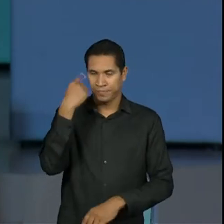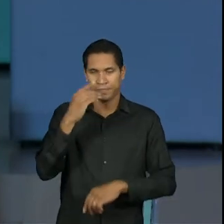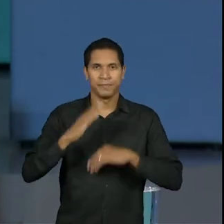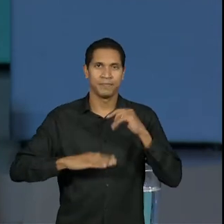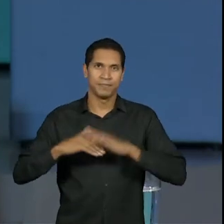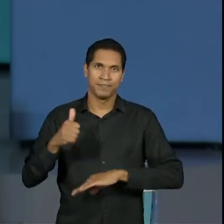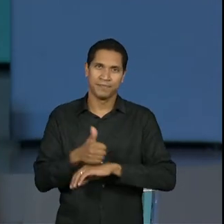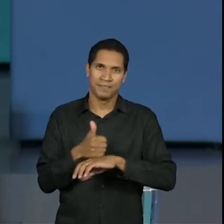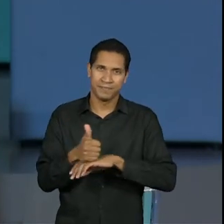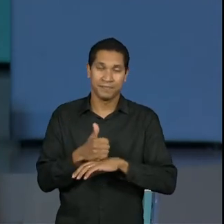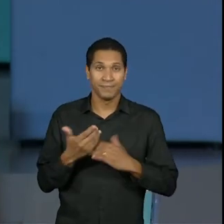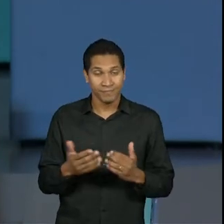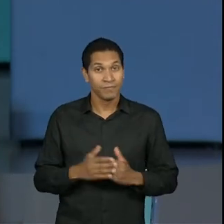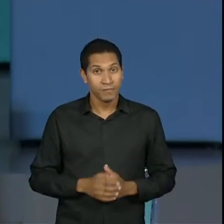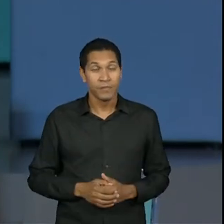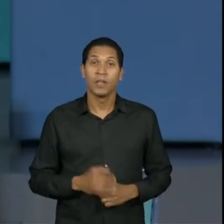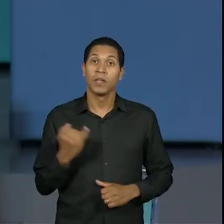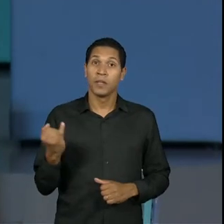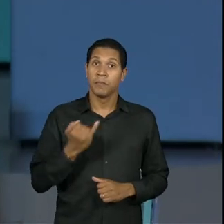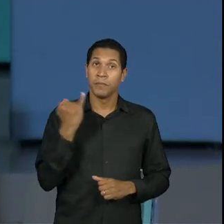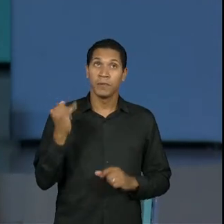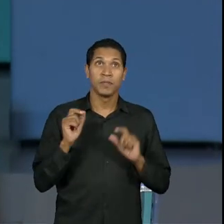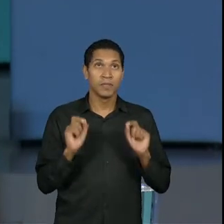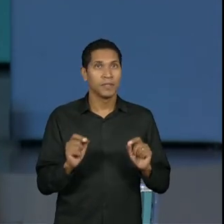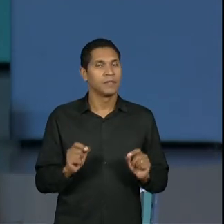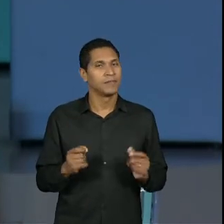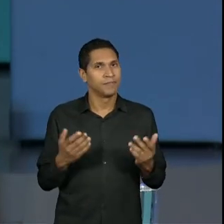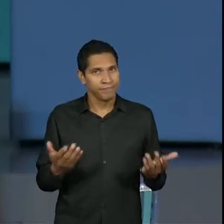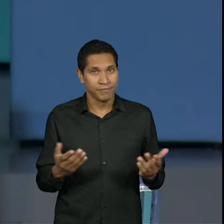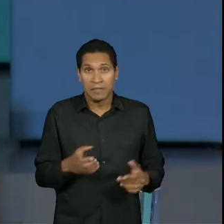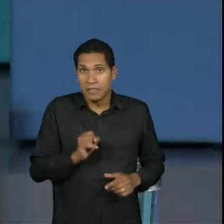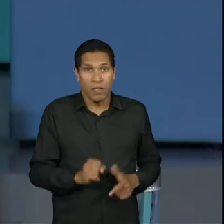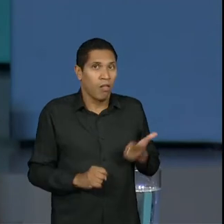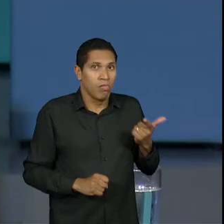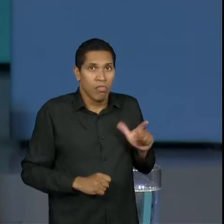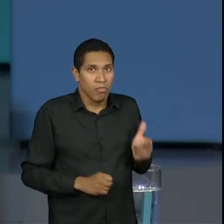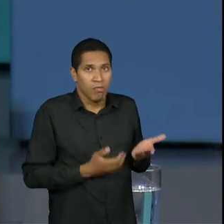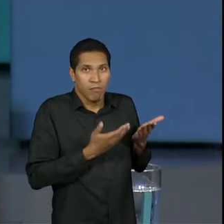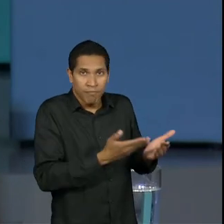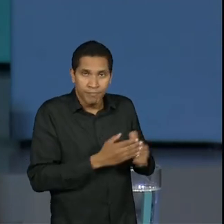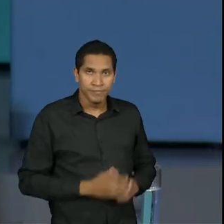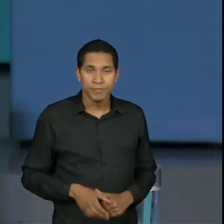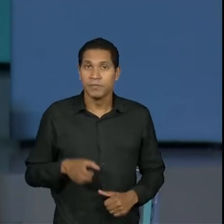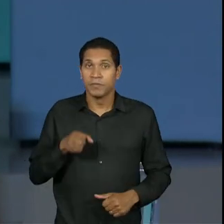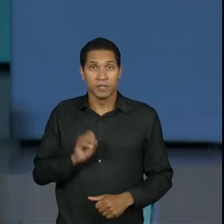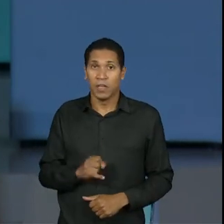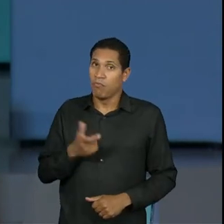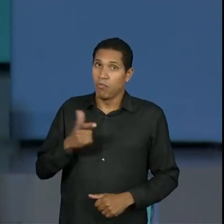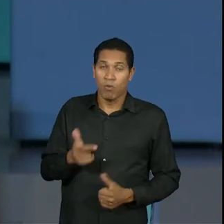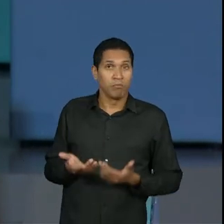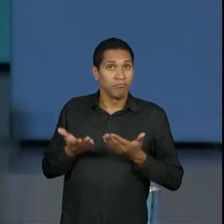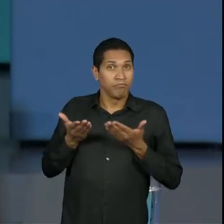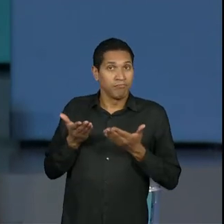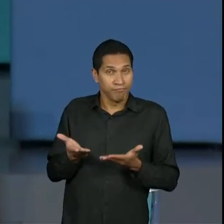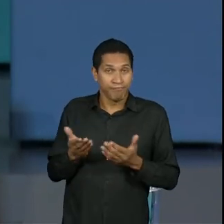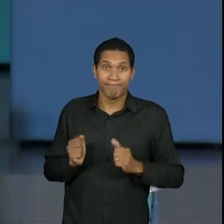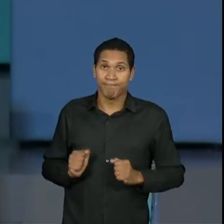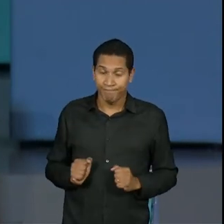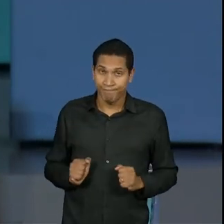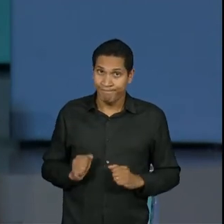prática profissional, tá? Então, assim, é importante. Sem fazer estágio, sem fazer as atividades